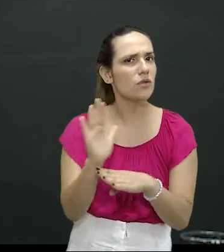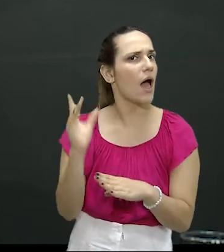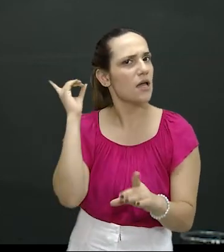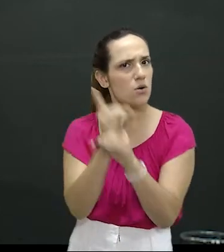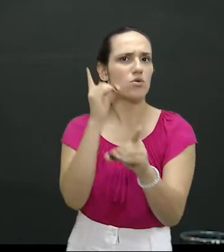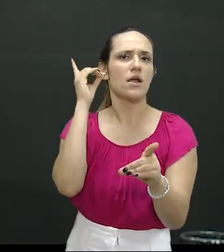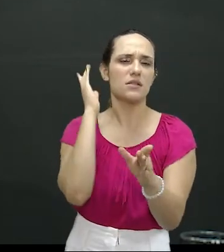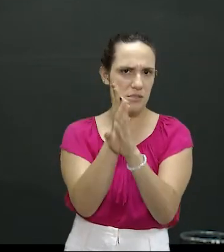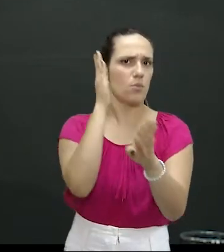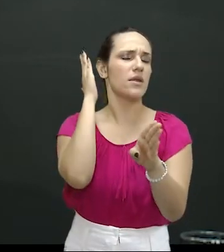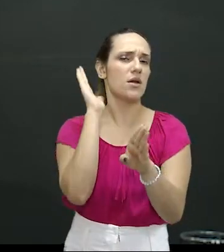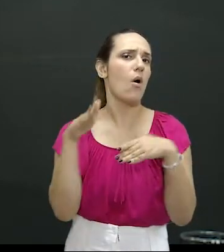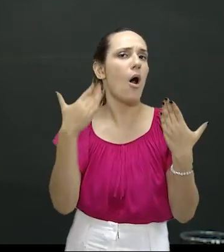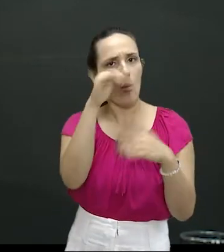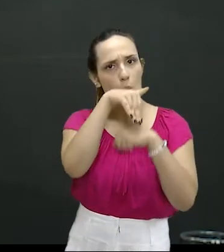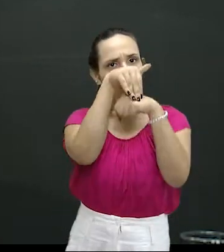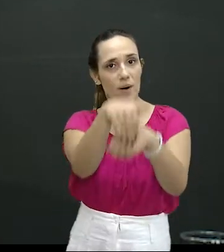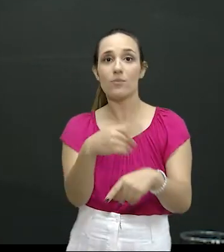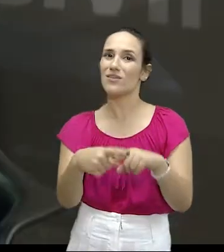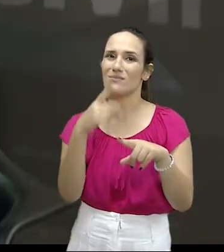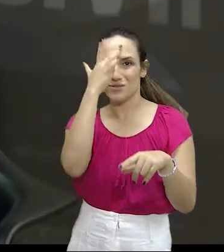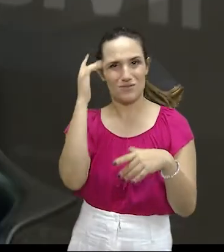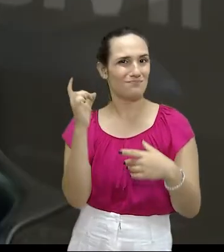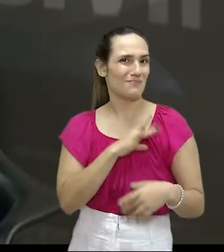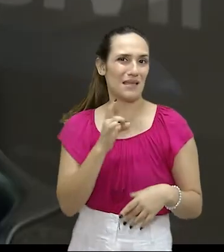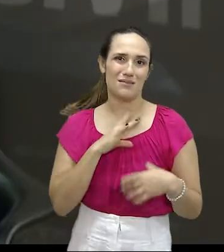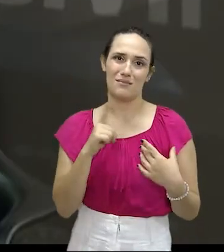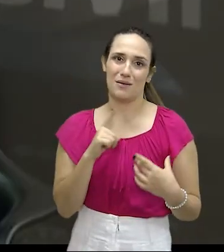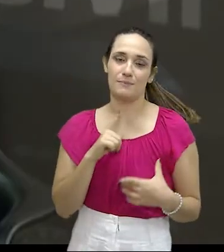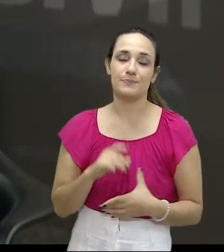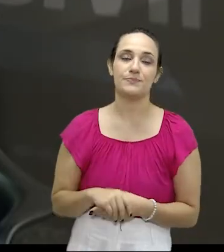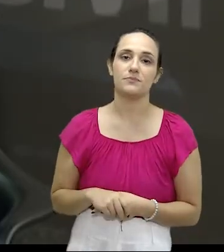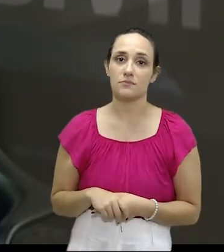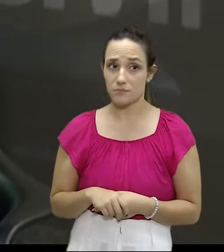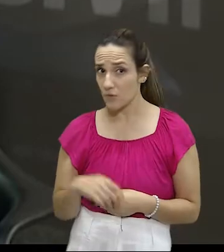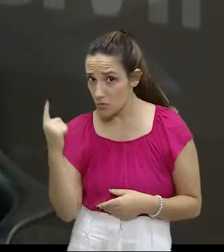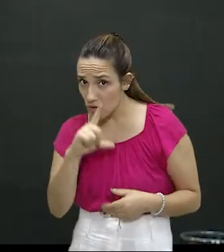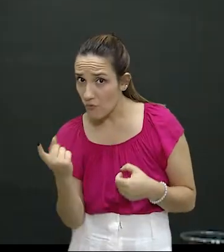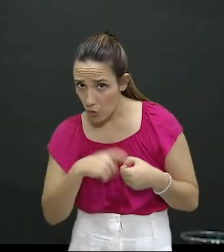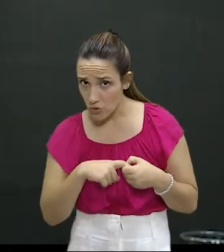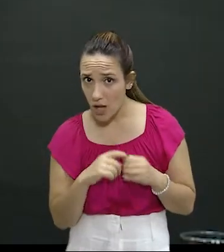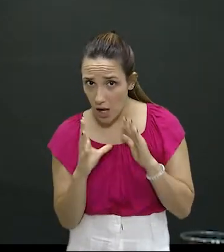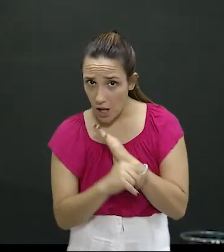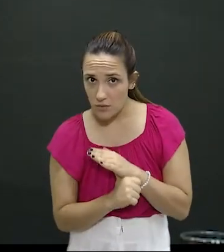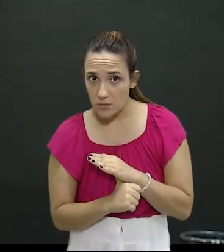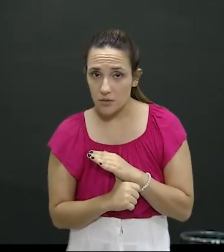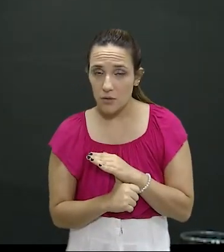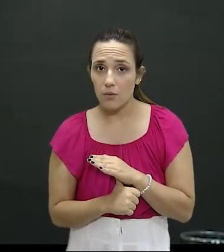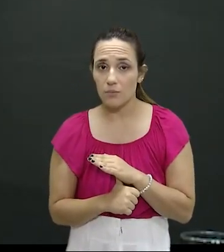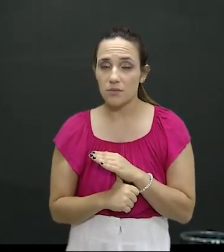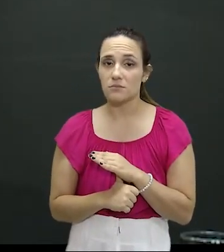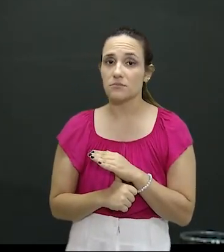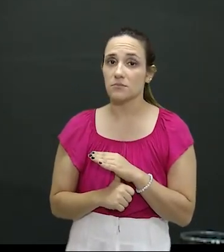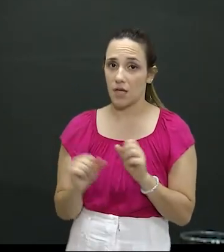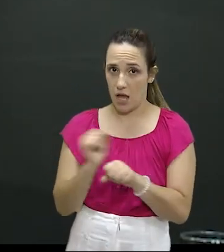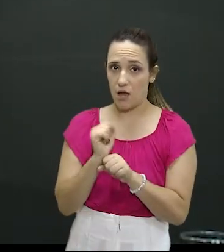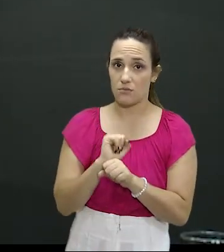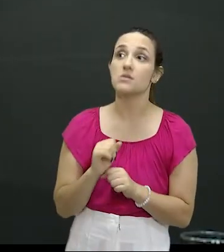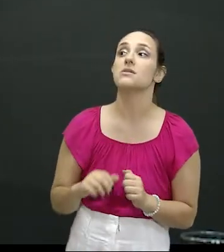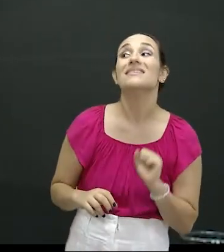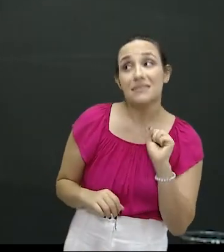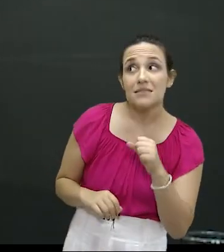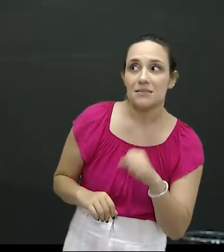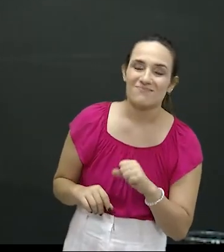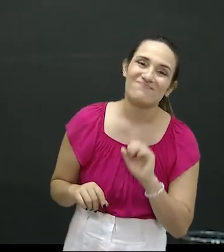é um crime aí que causa muito temor à sociedade. E muitos veículos são recuperados, doutor? Sim, a grande dificuldade